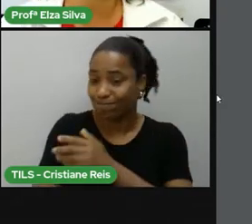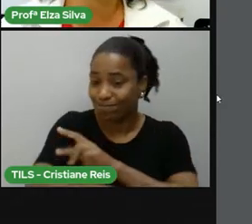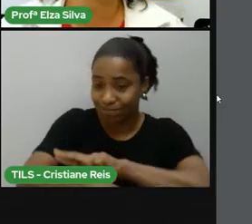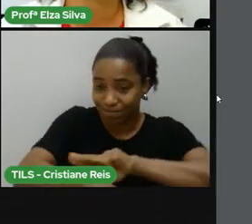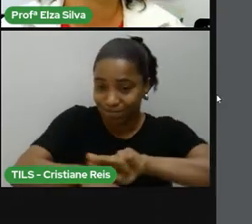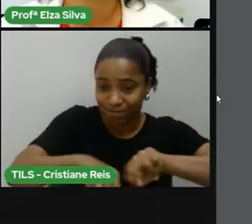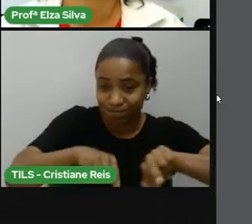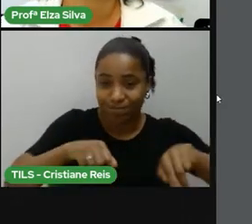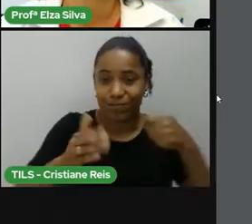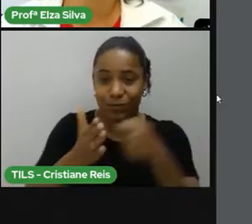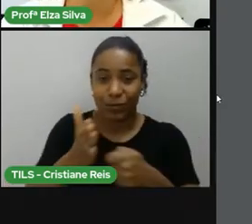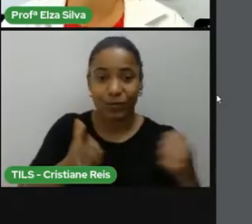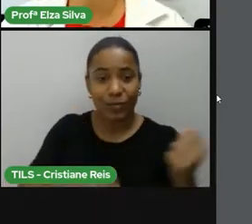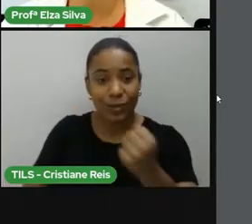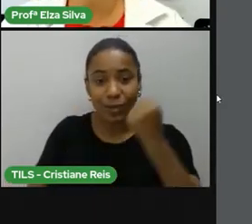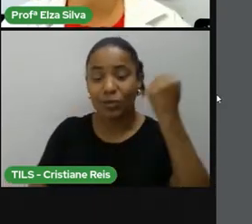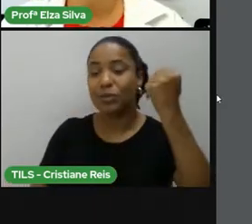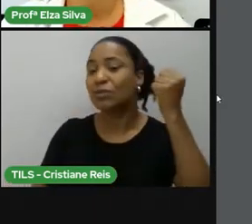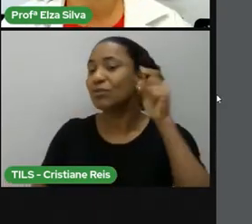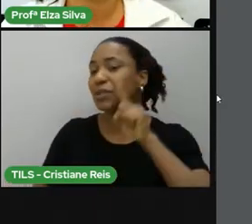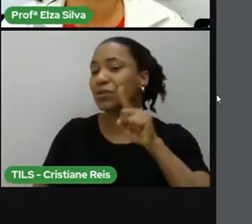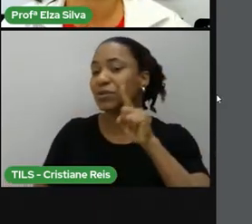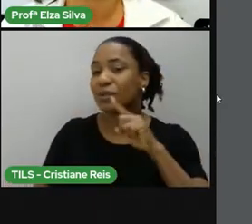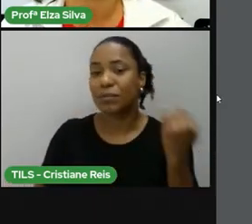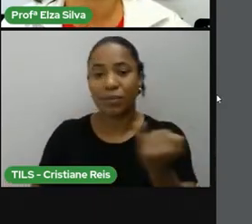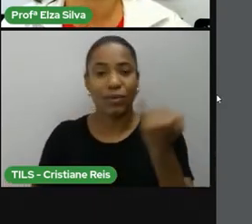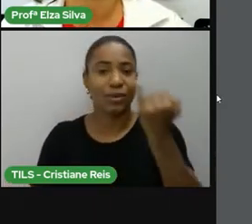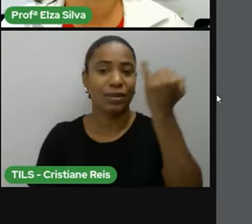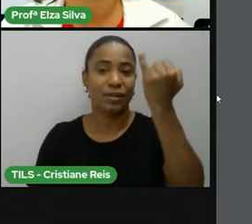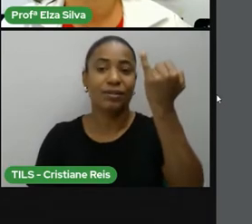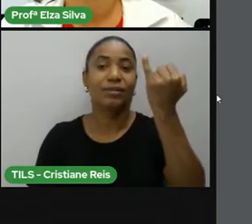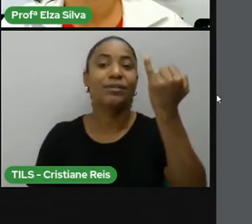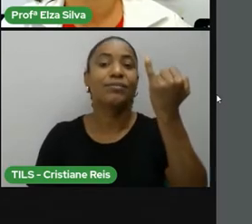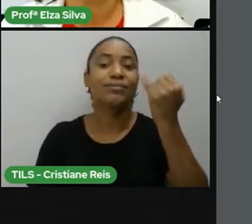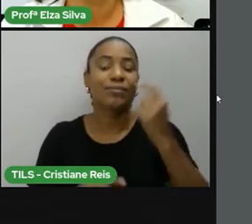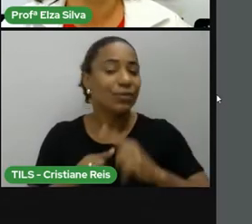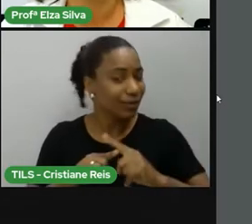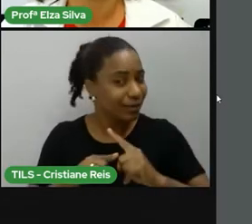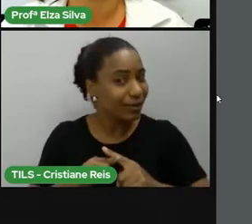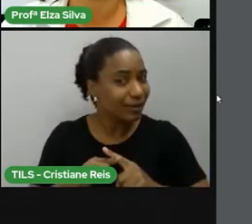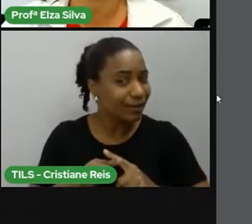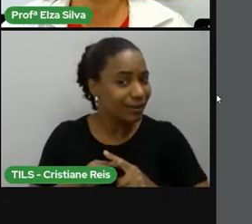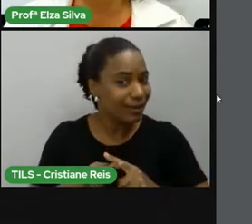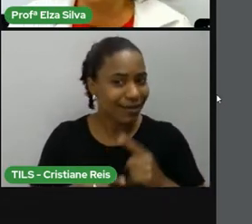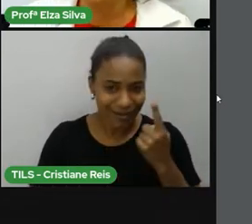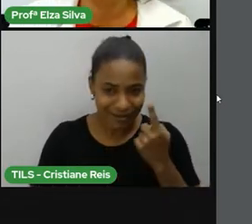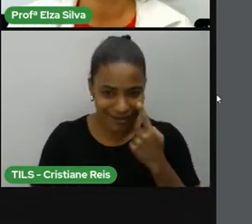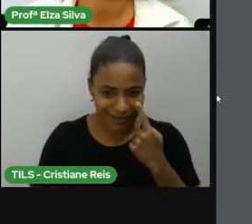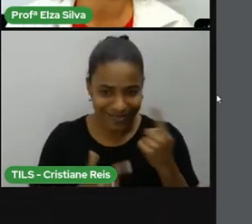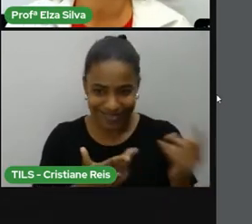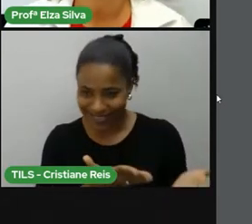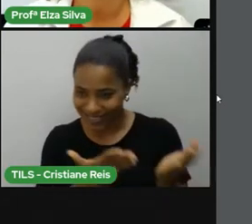vamos construir as reflexões na aula de hoje. Vamos lá? Vamos juntos?